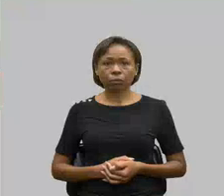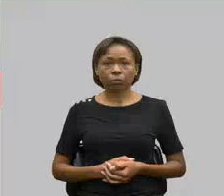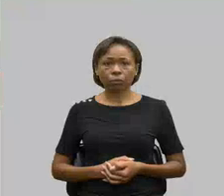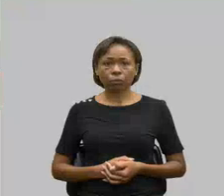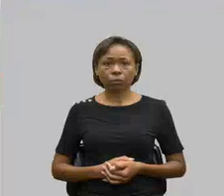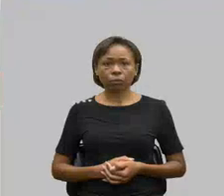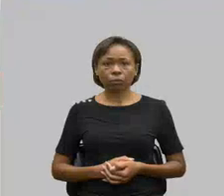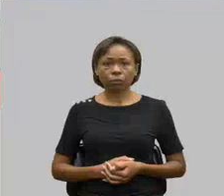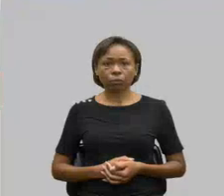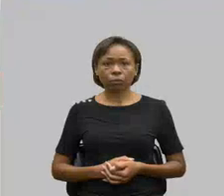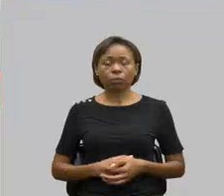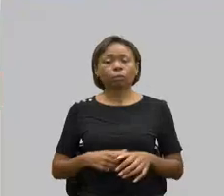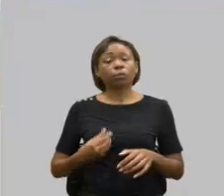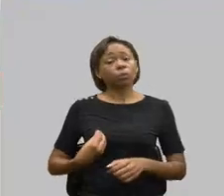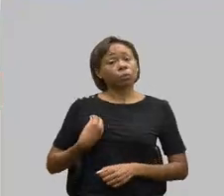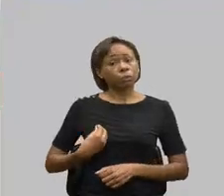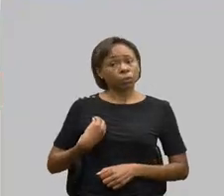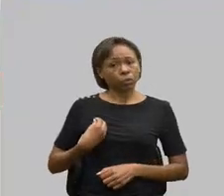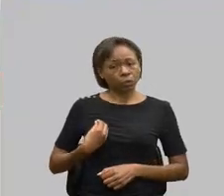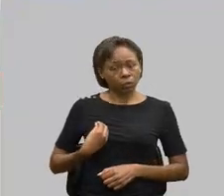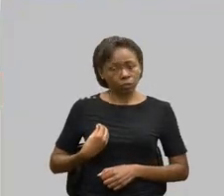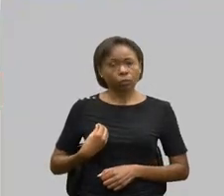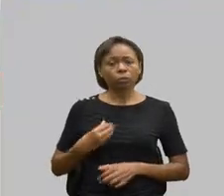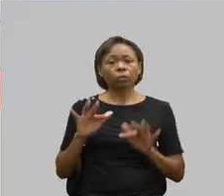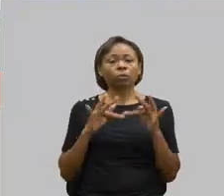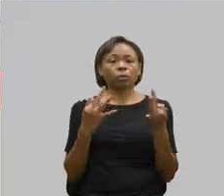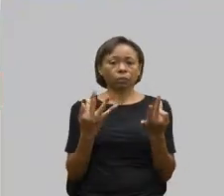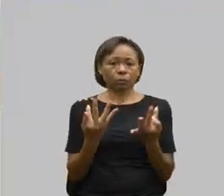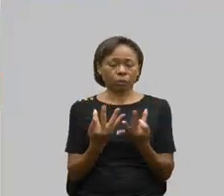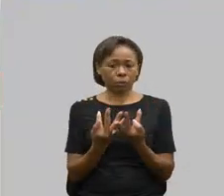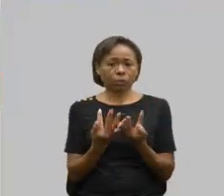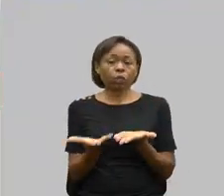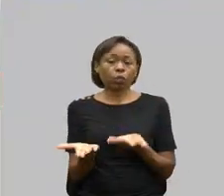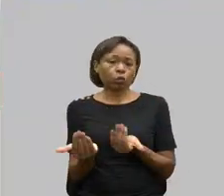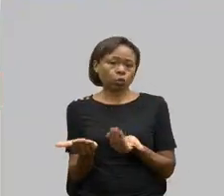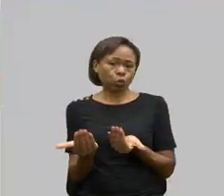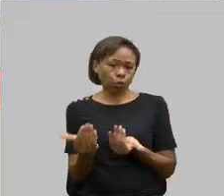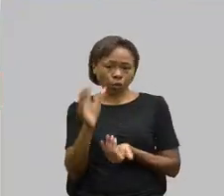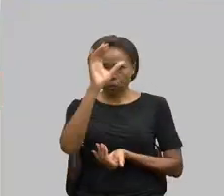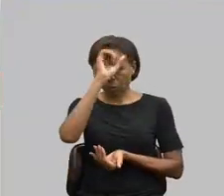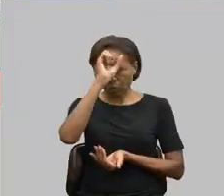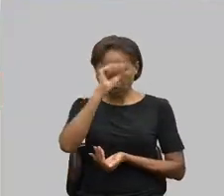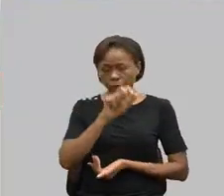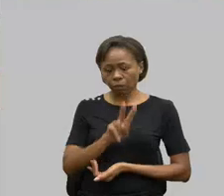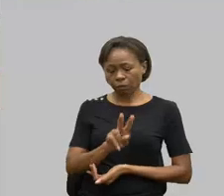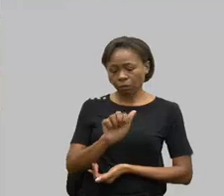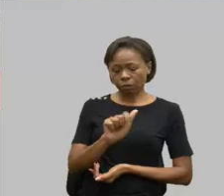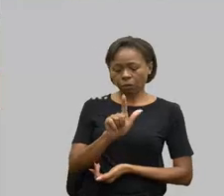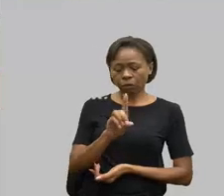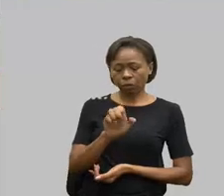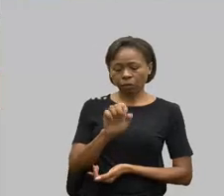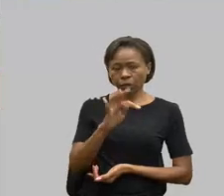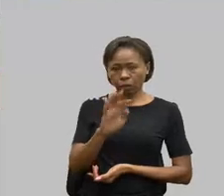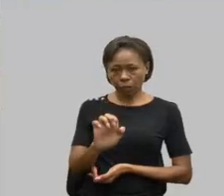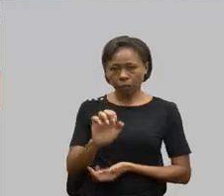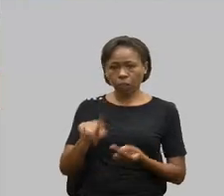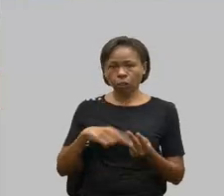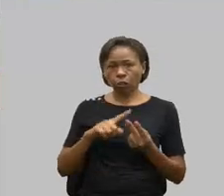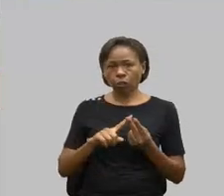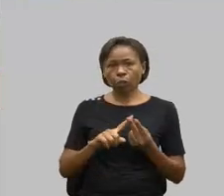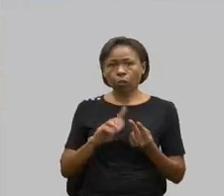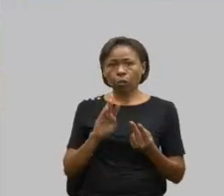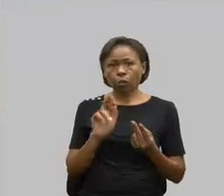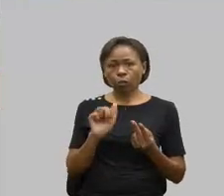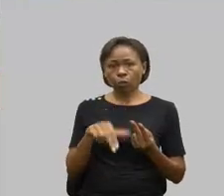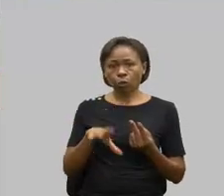Registrar também a presença de familiares dos jovens aprendizos. Valdete Alves Pinto, presidente Bruno, prestante